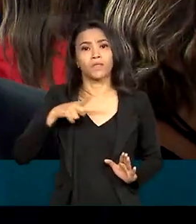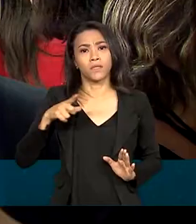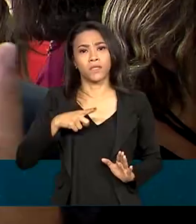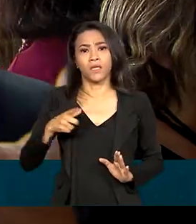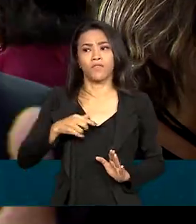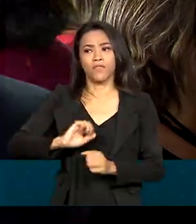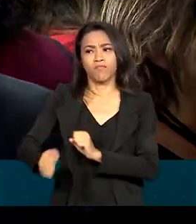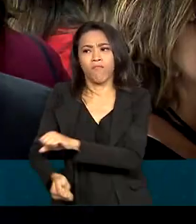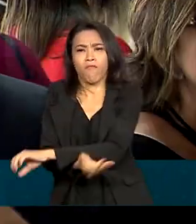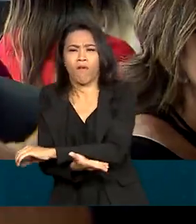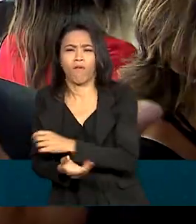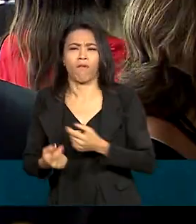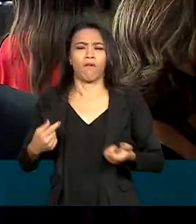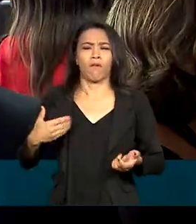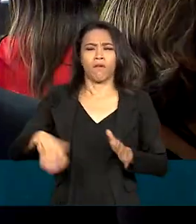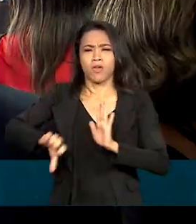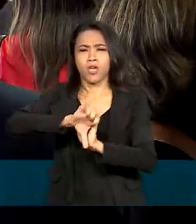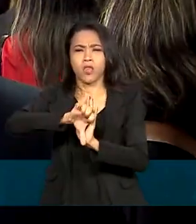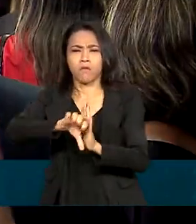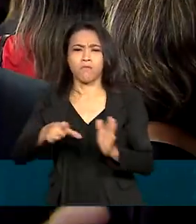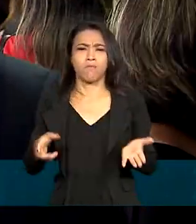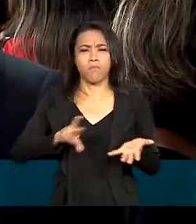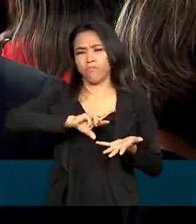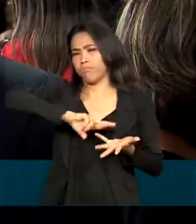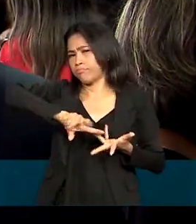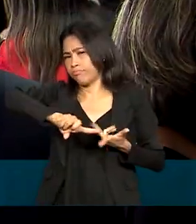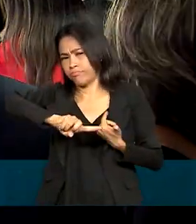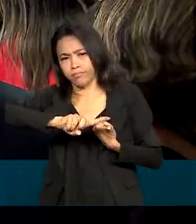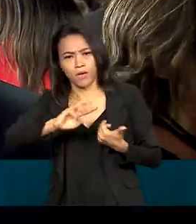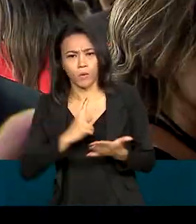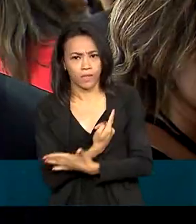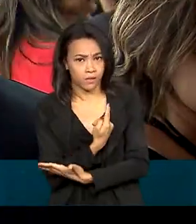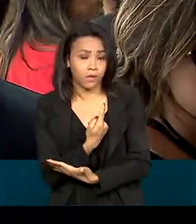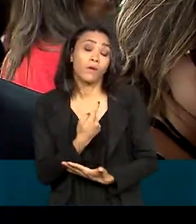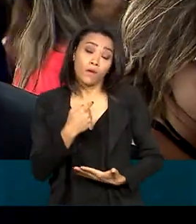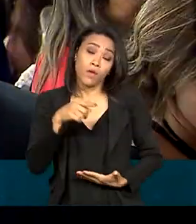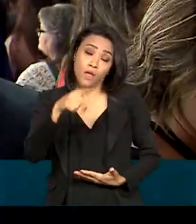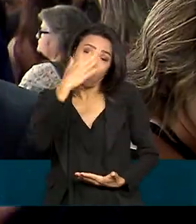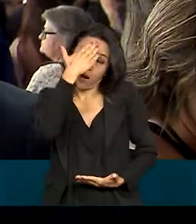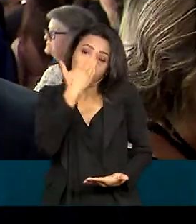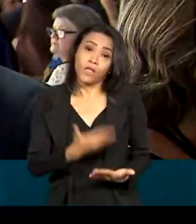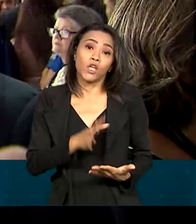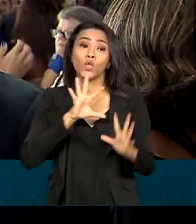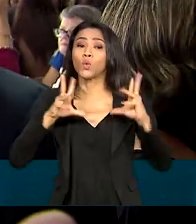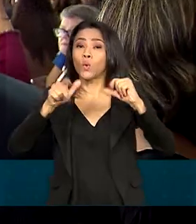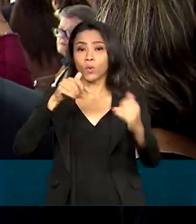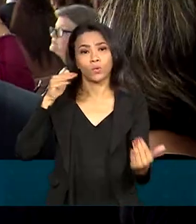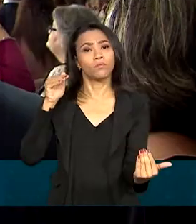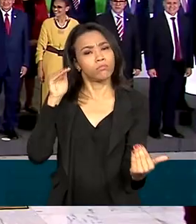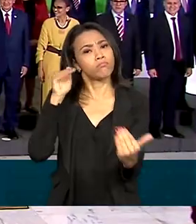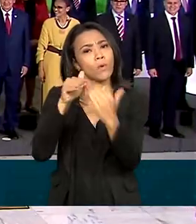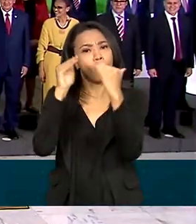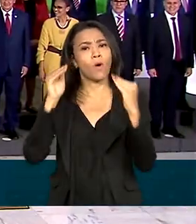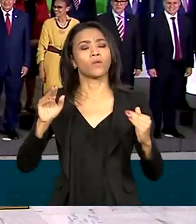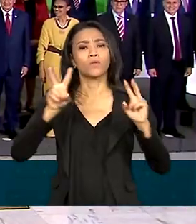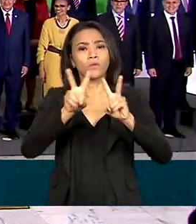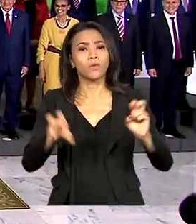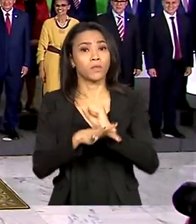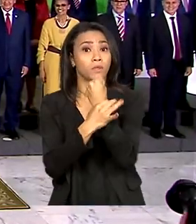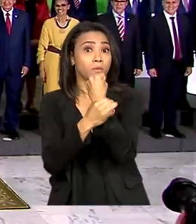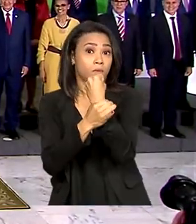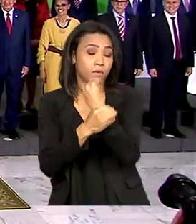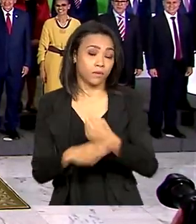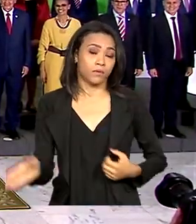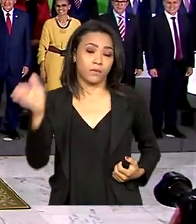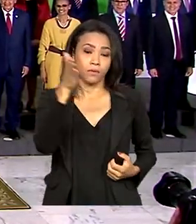fraude, crimes, desvios. E eu tenho certeza que todo mundo é a favor da Justiça, da Segurança Pública. Nesta sexta